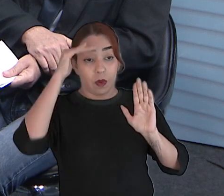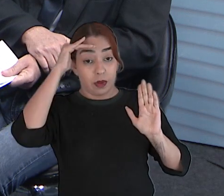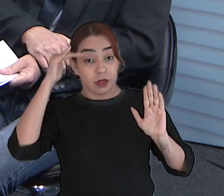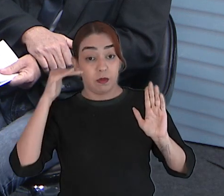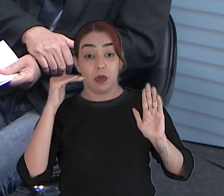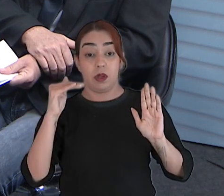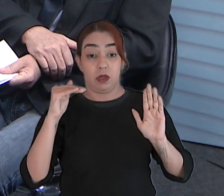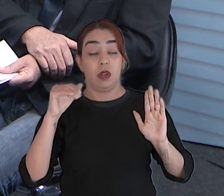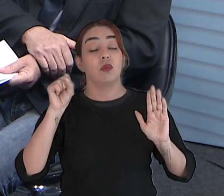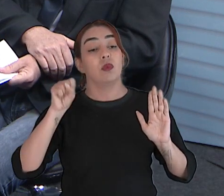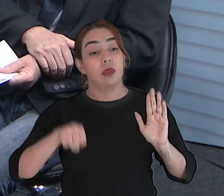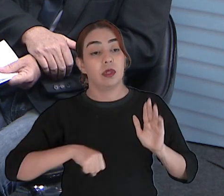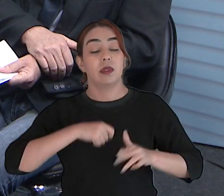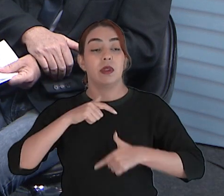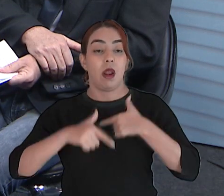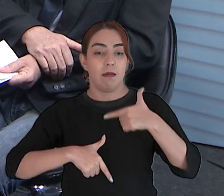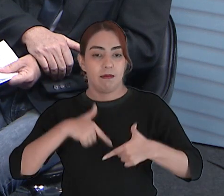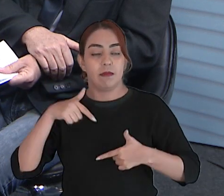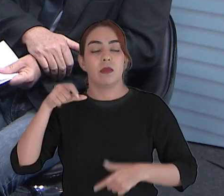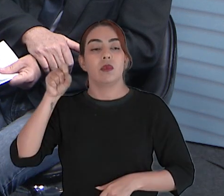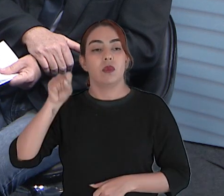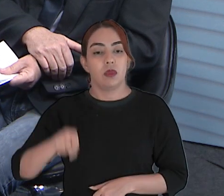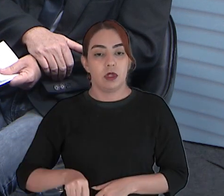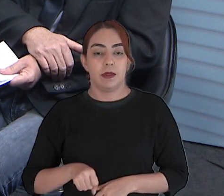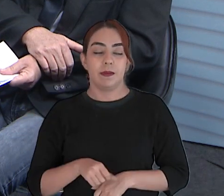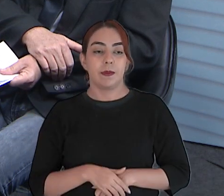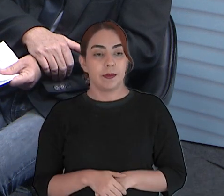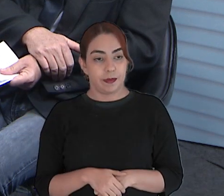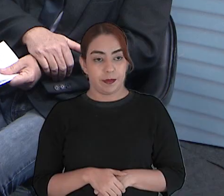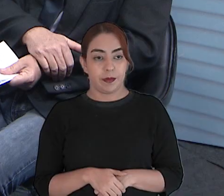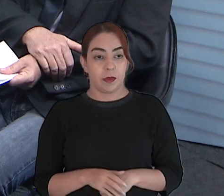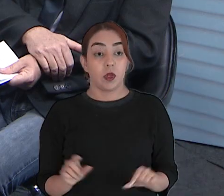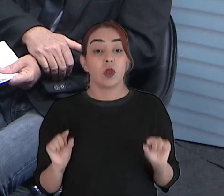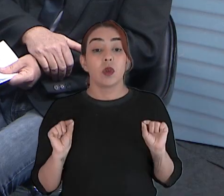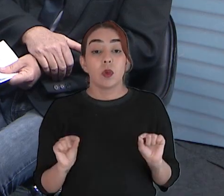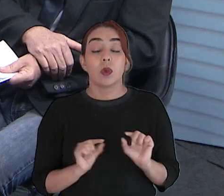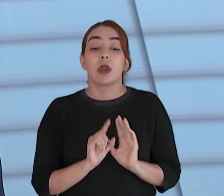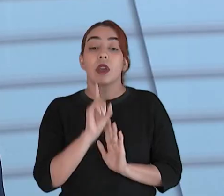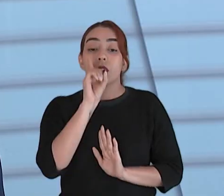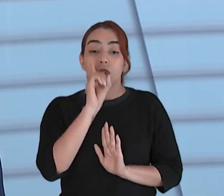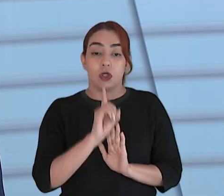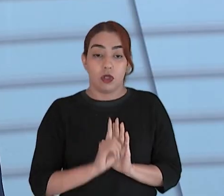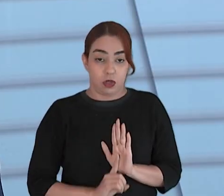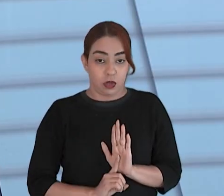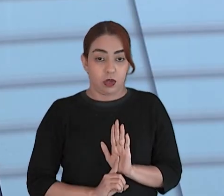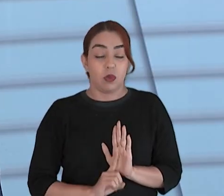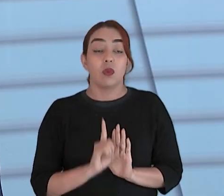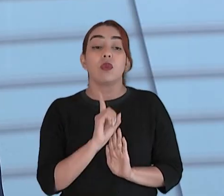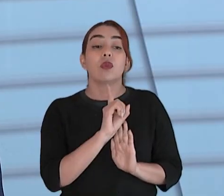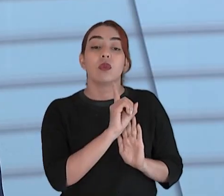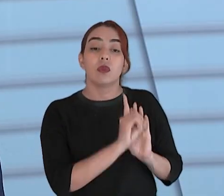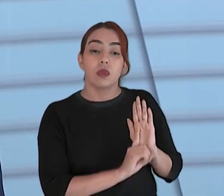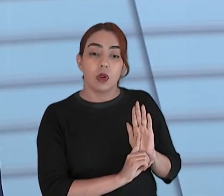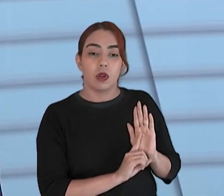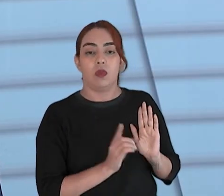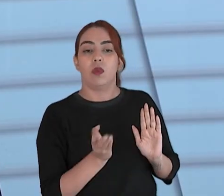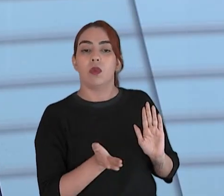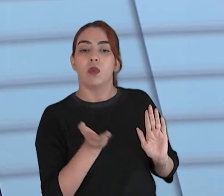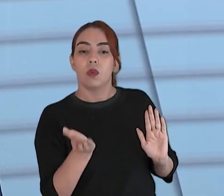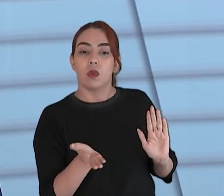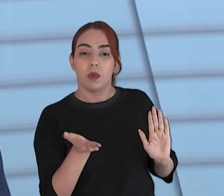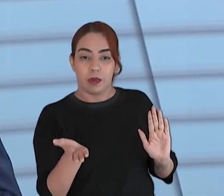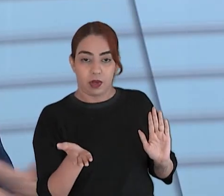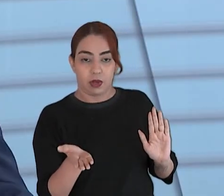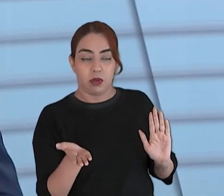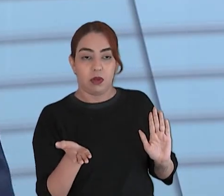sempre usando da fala que é direito nosso para defender o povo para defender os cearense